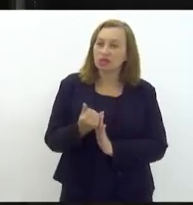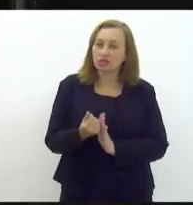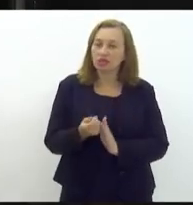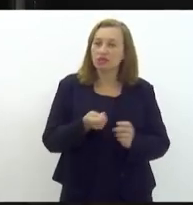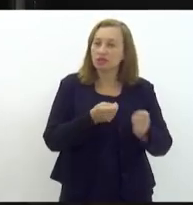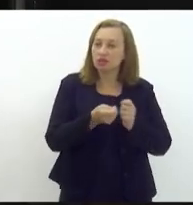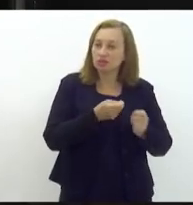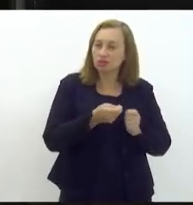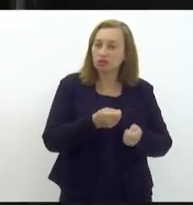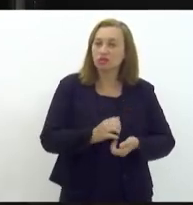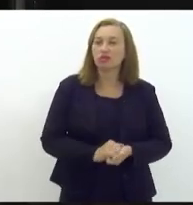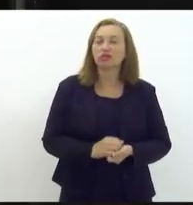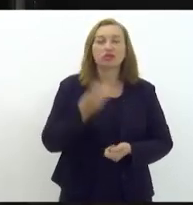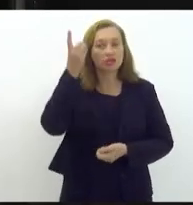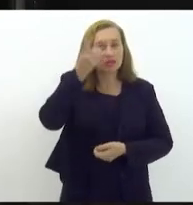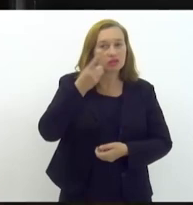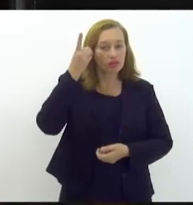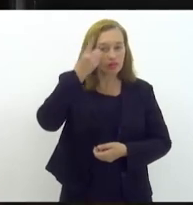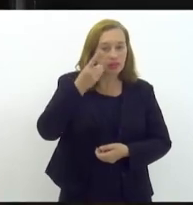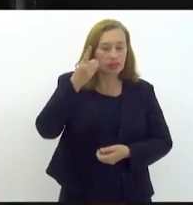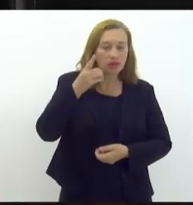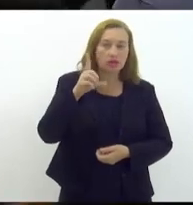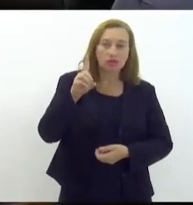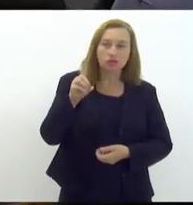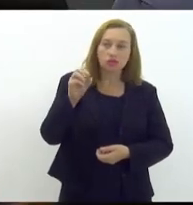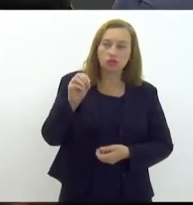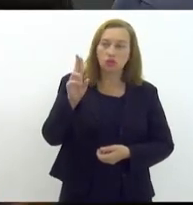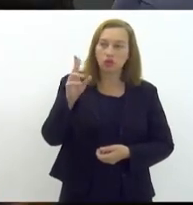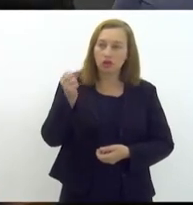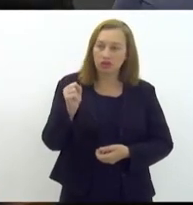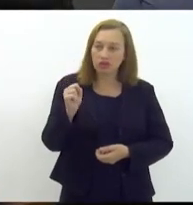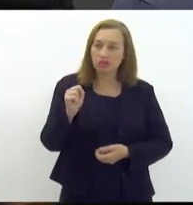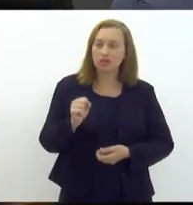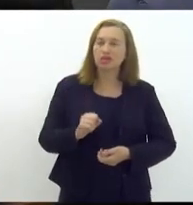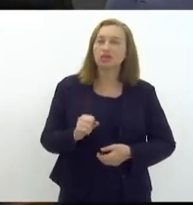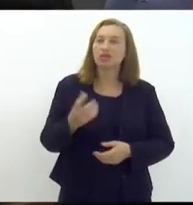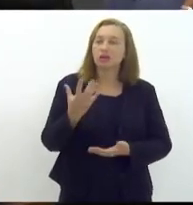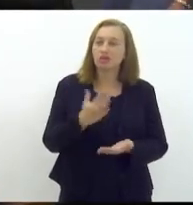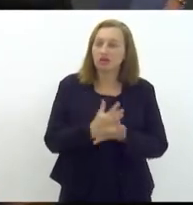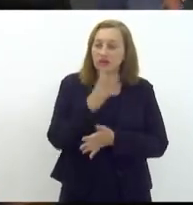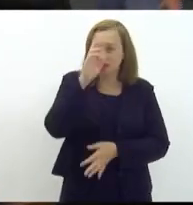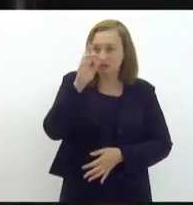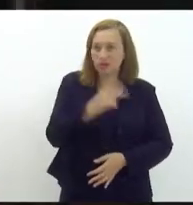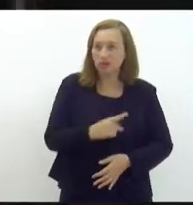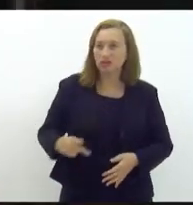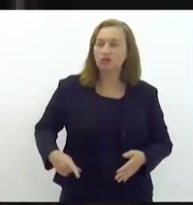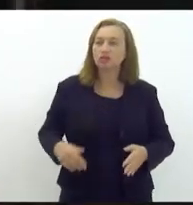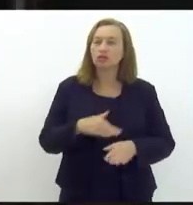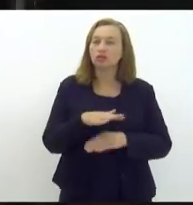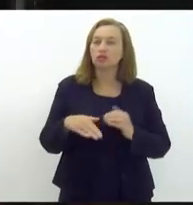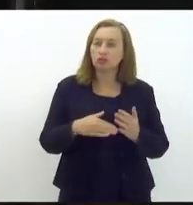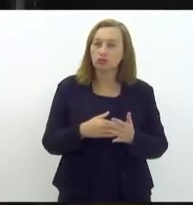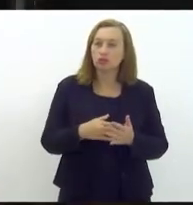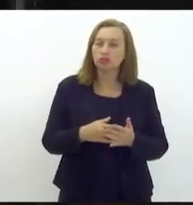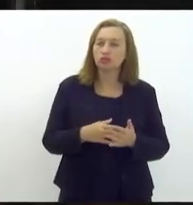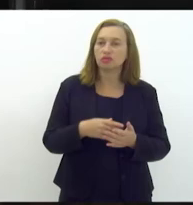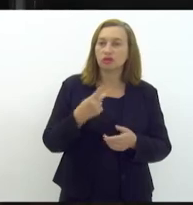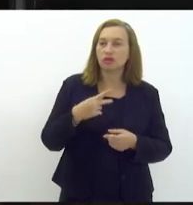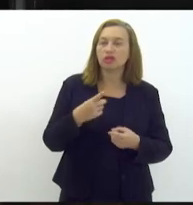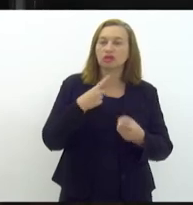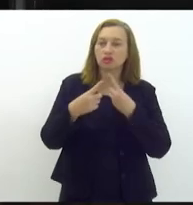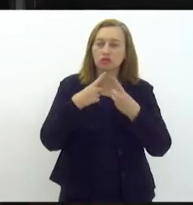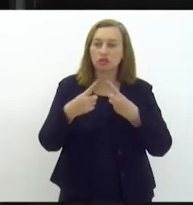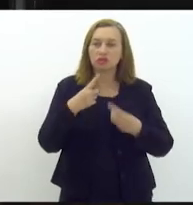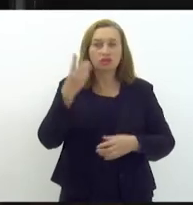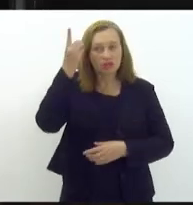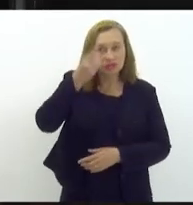Finanças e Associação Financeira e Controle, deputado Douglas Rua. Favorável, senhora Presidente. Com os pareceres emitidos, em discussão, para discutir,